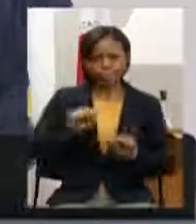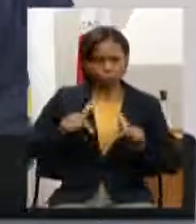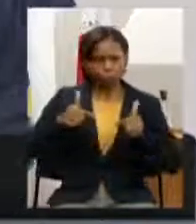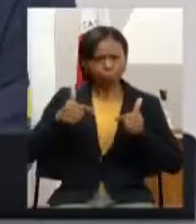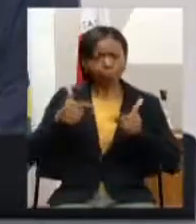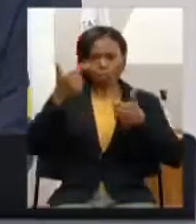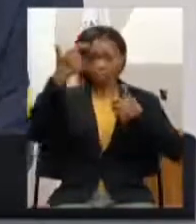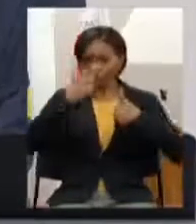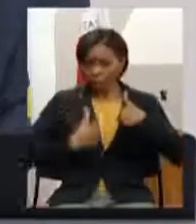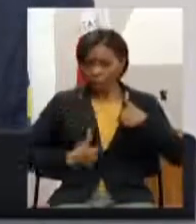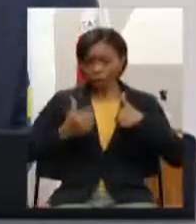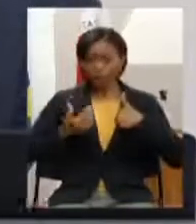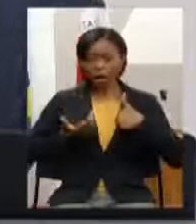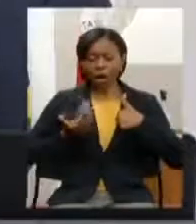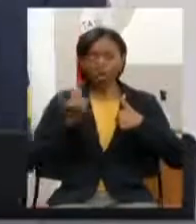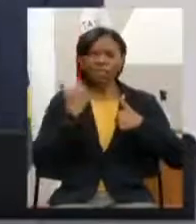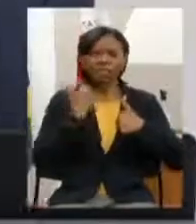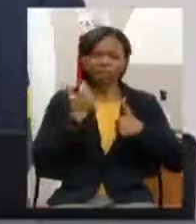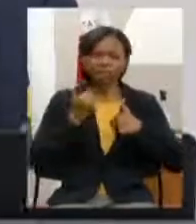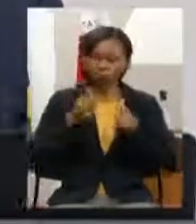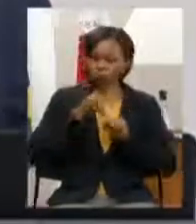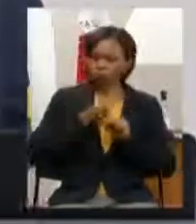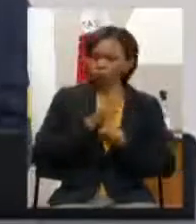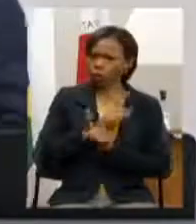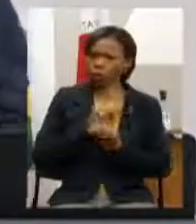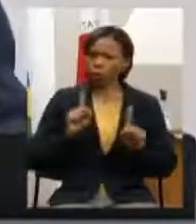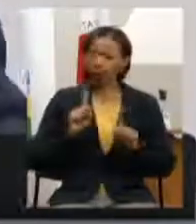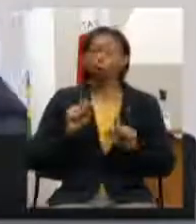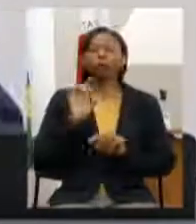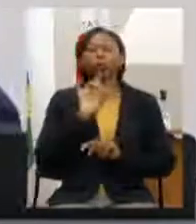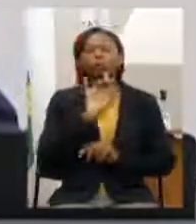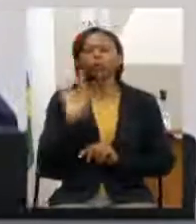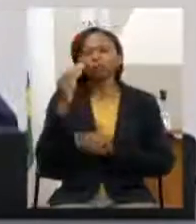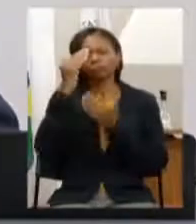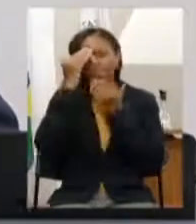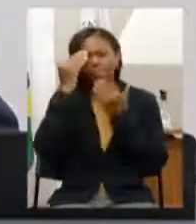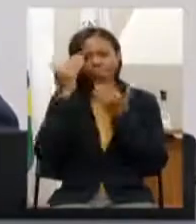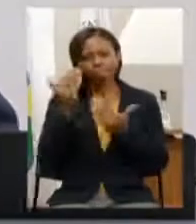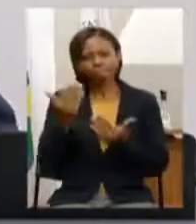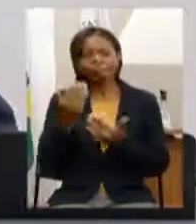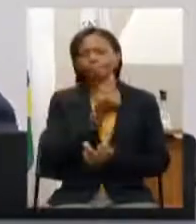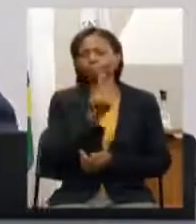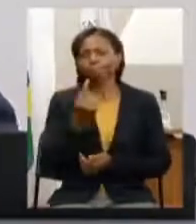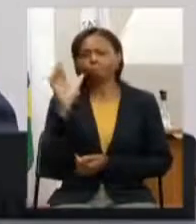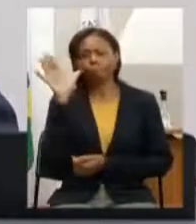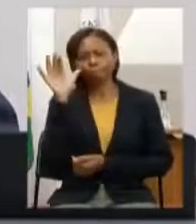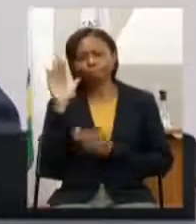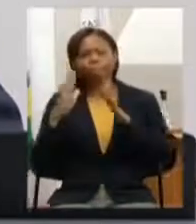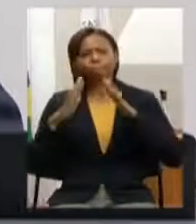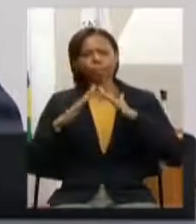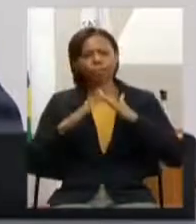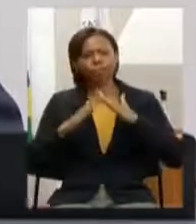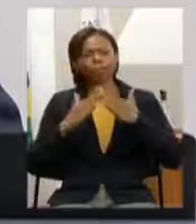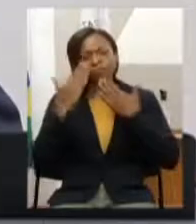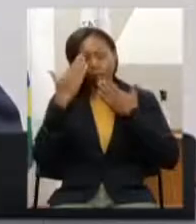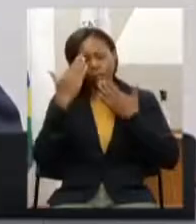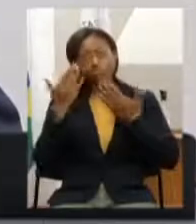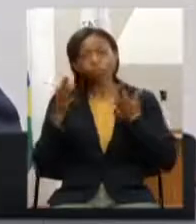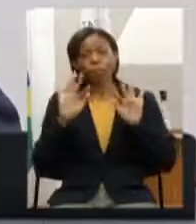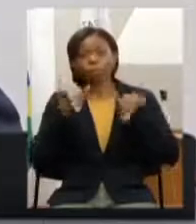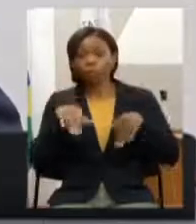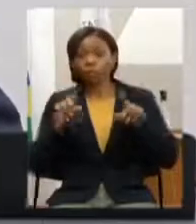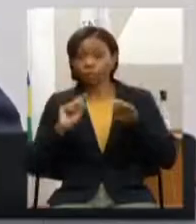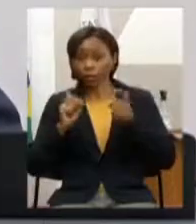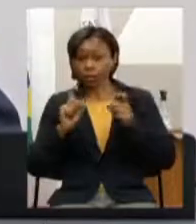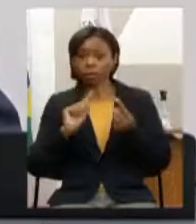não me cansa nunca o meu muito obrigado a cada um a cada um a cada um que está nos assistindo em casa cumprir a finalidade da